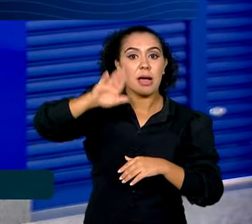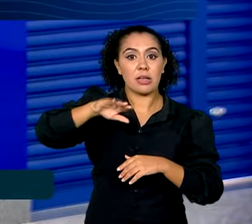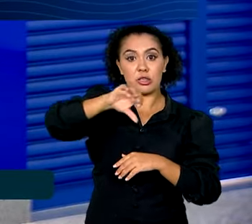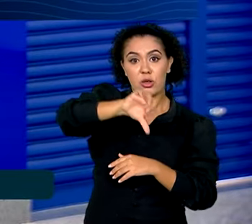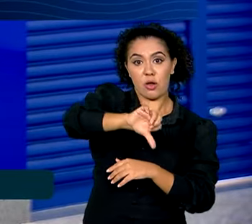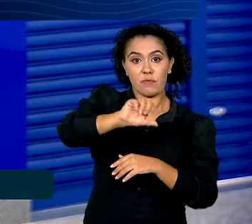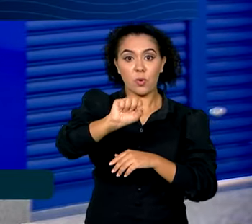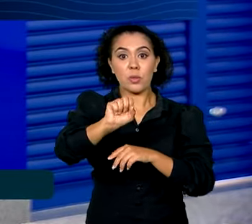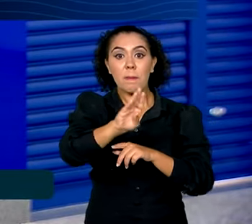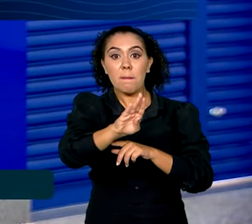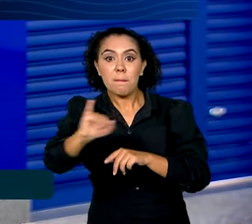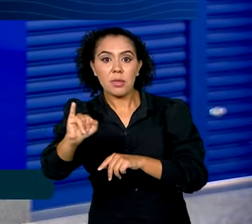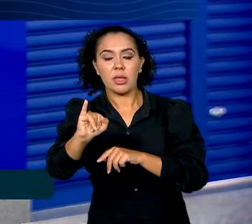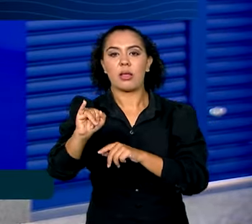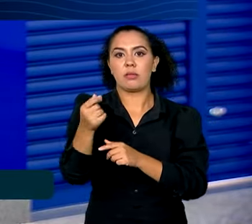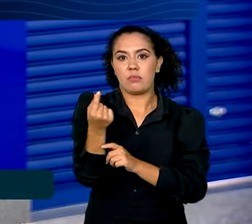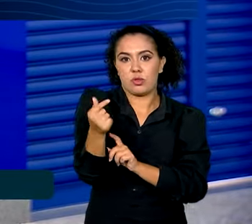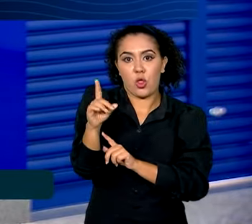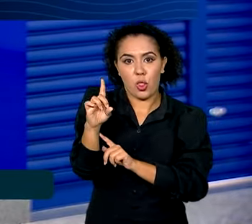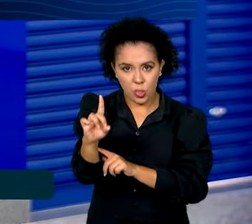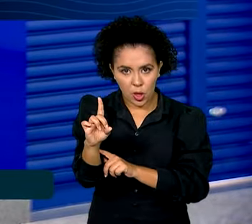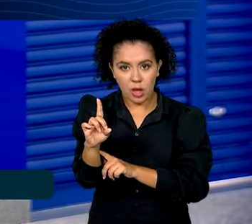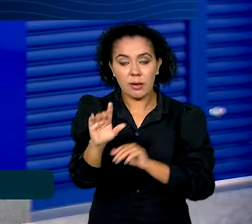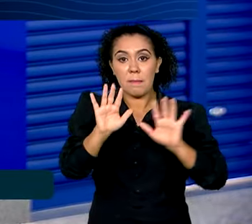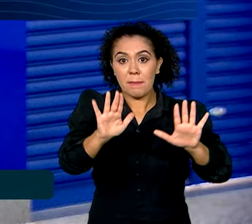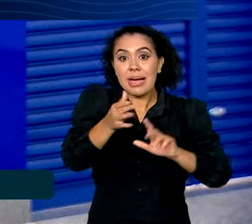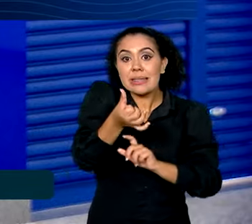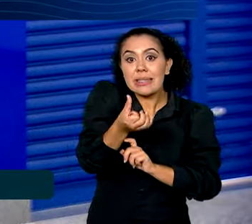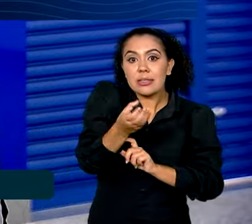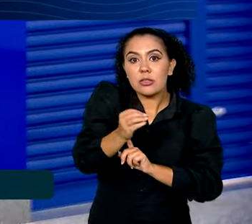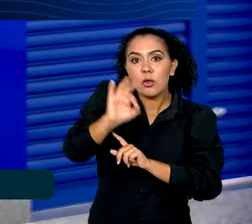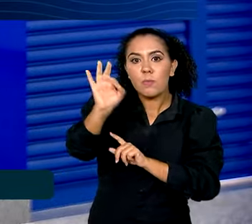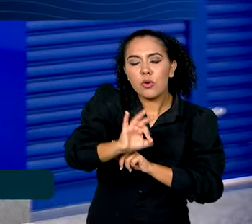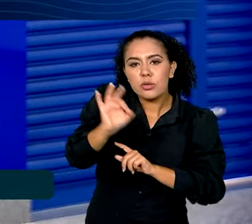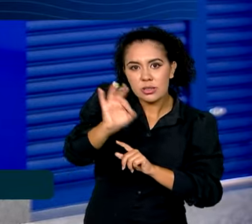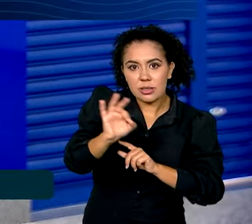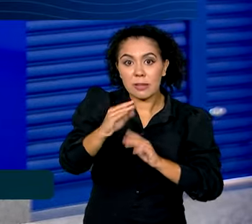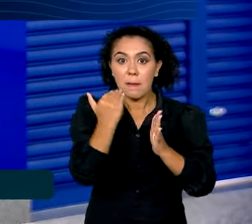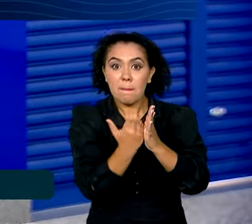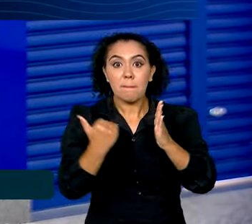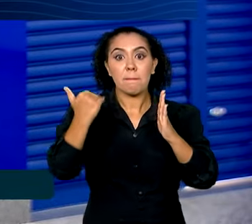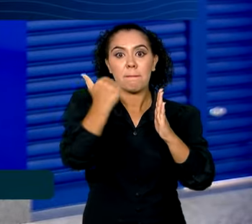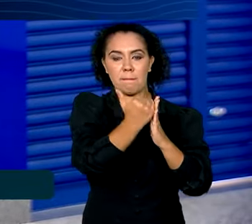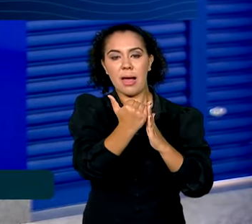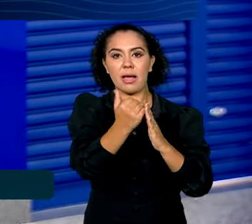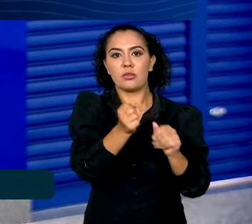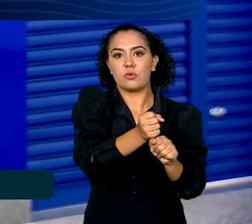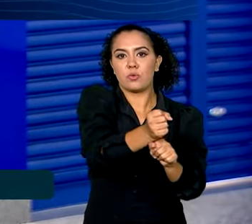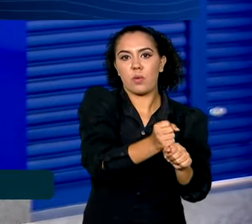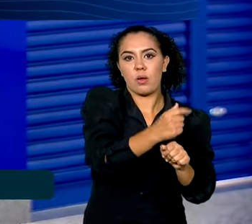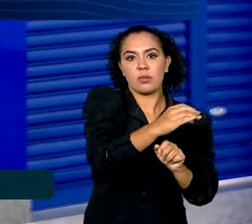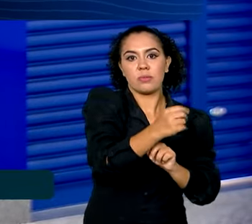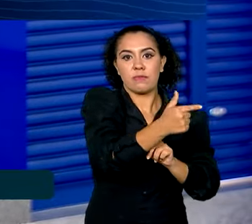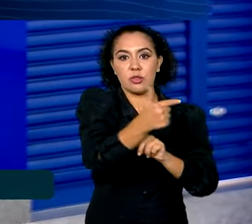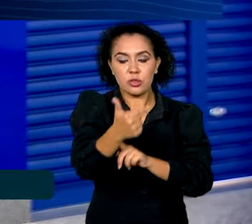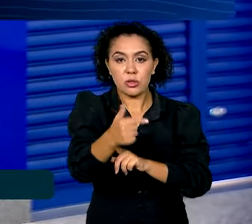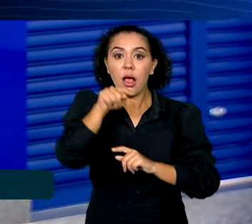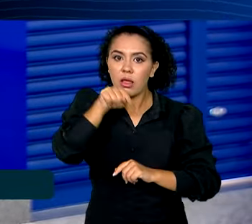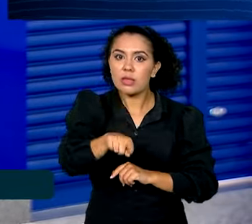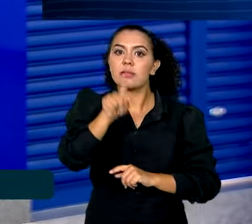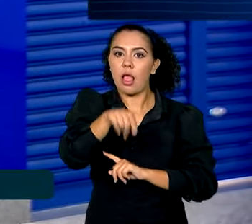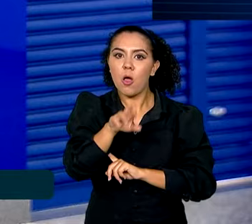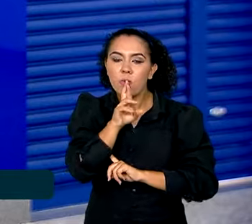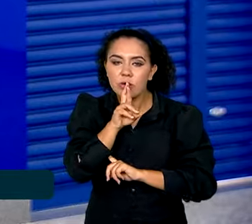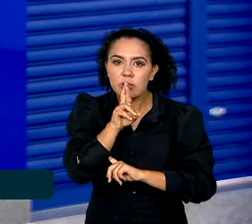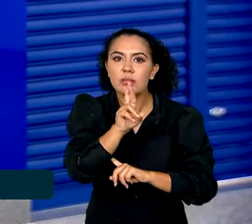bilhões de dólares, 60% maior que em 2022. resultado que contribui para